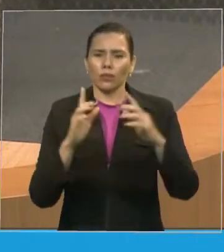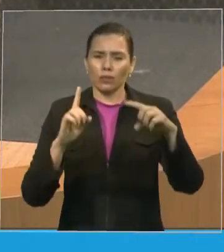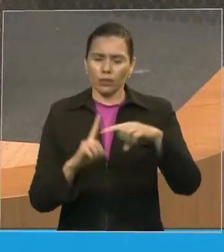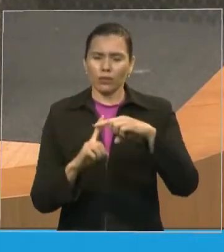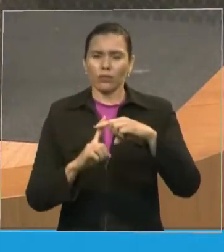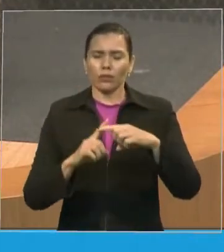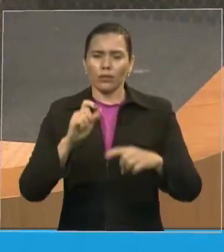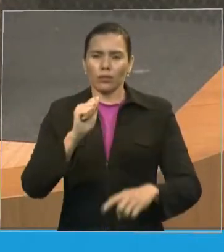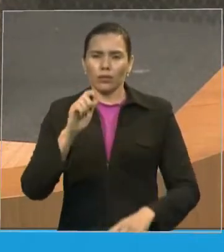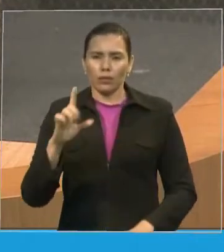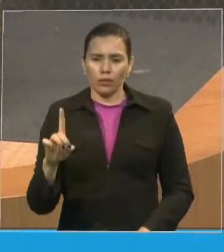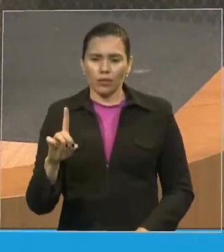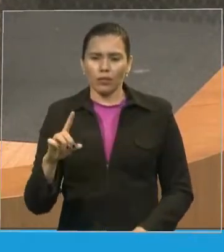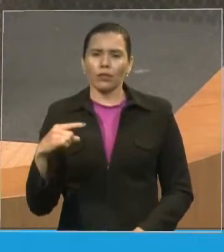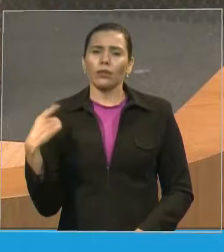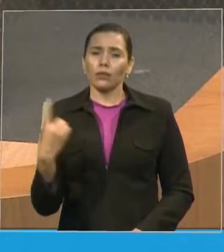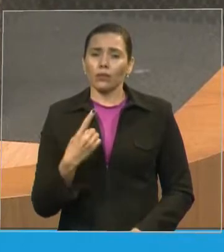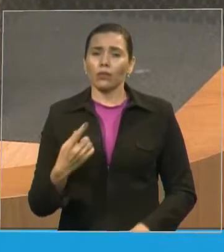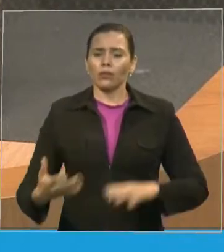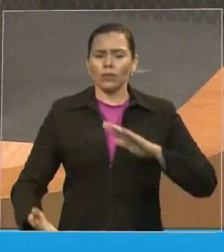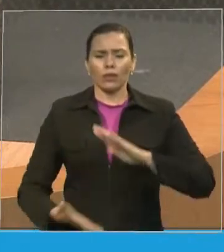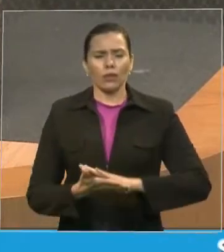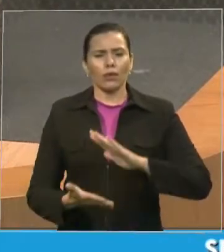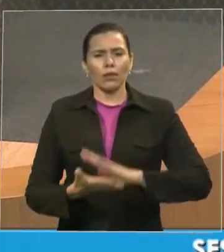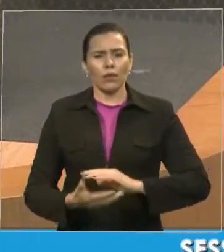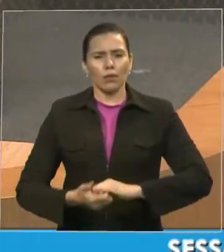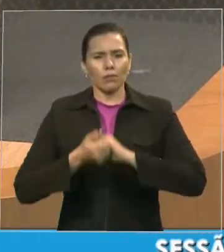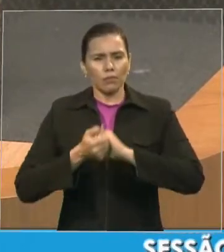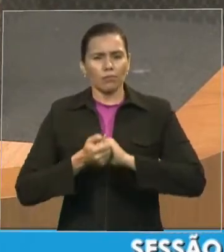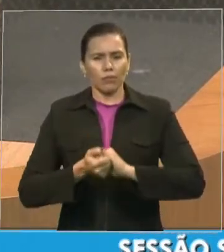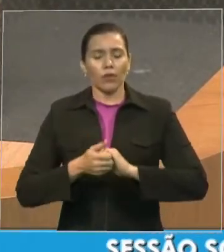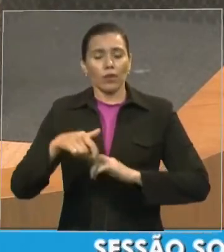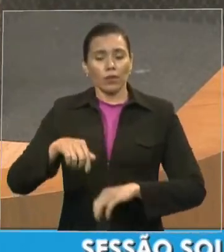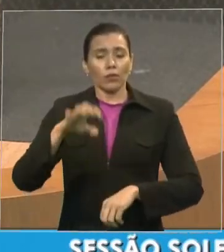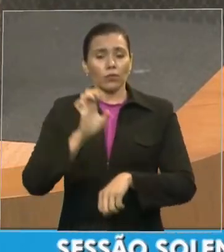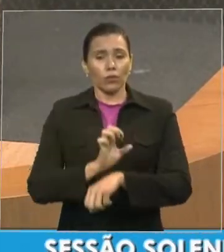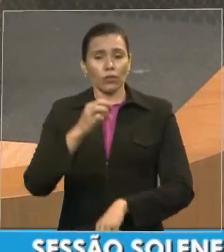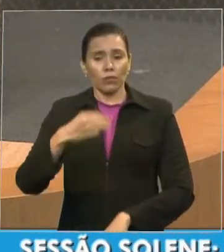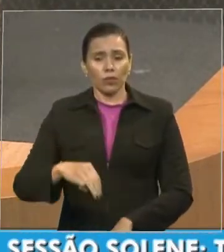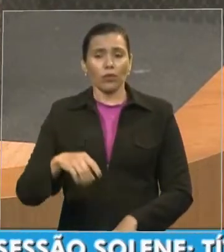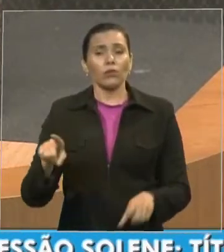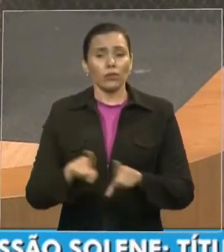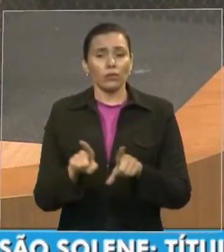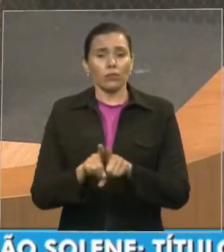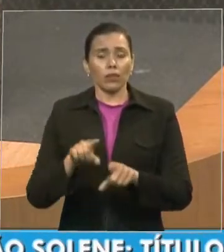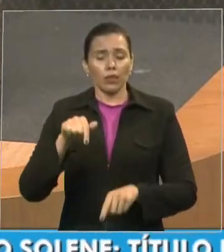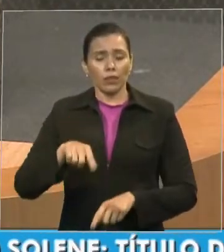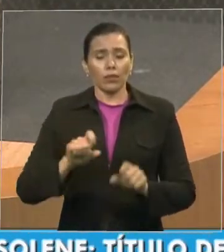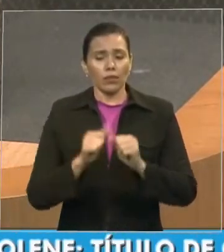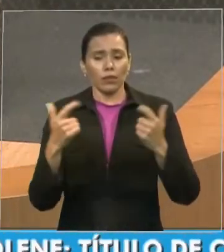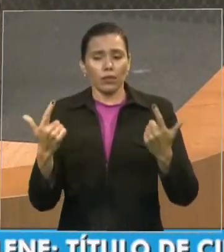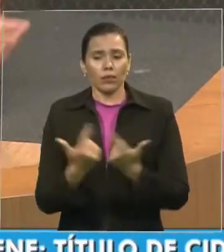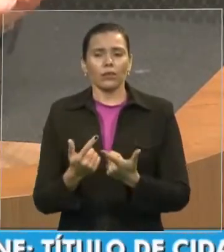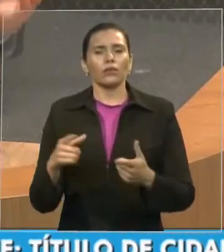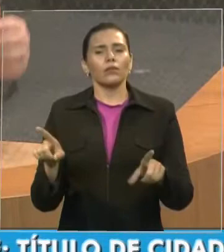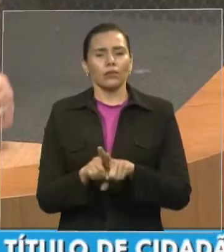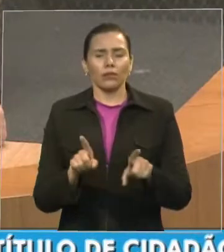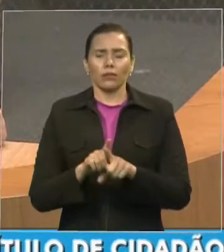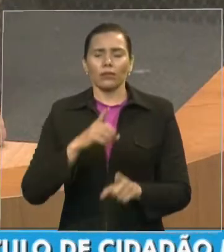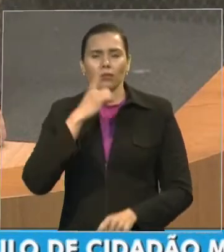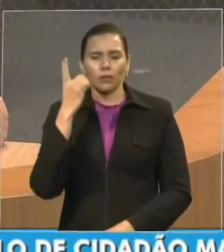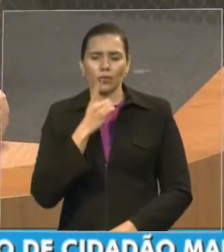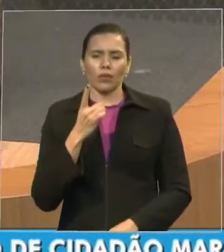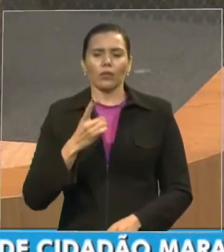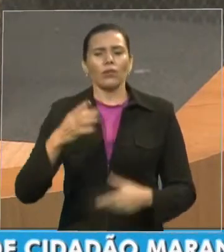possamos aplaudir o estado do Maranhão e este poder e os deputados deste poder com nosso